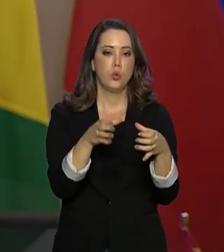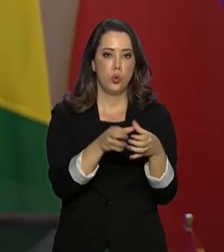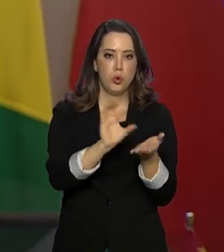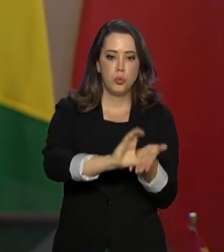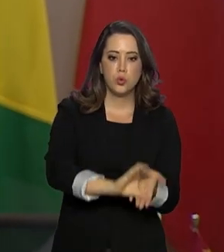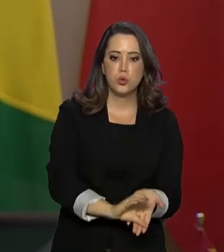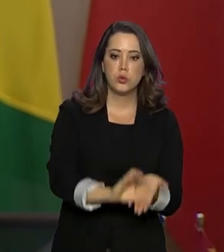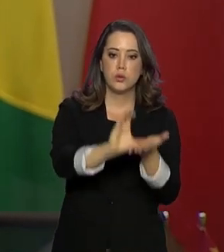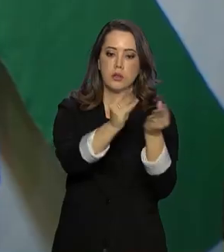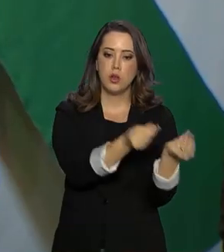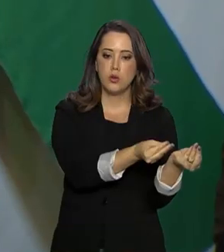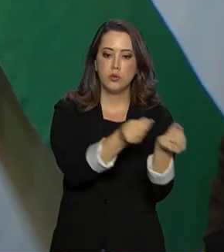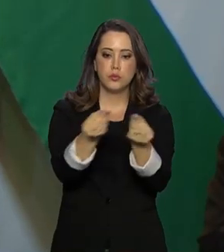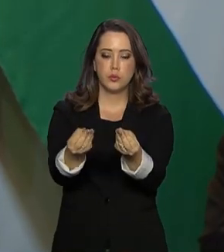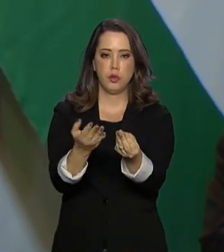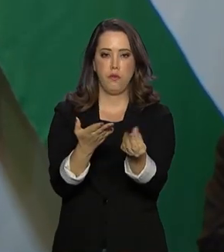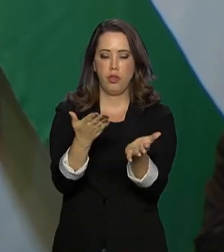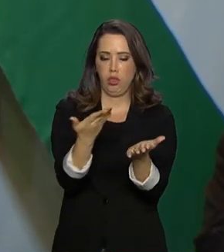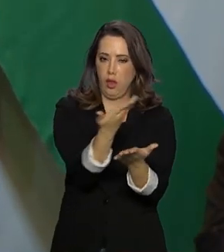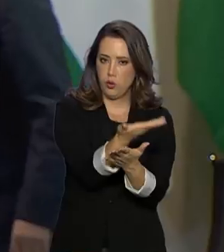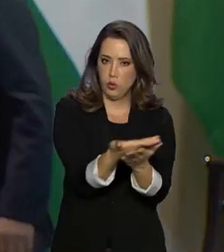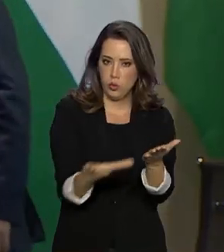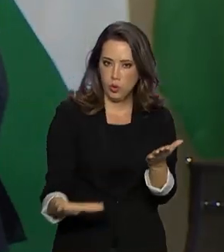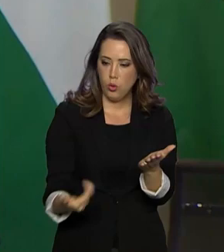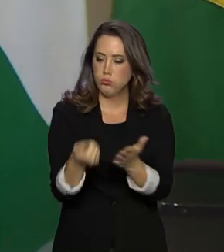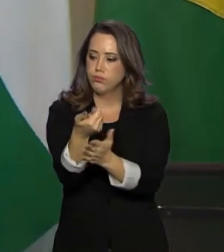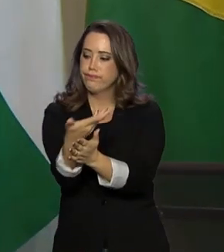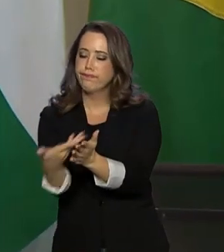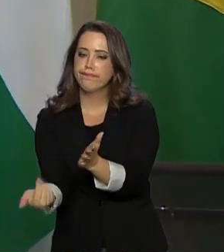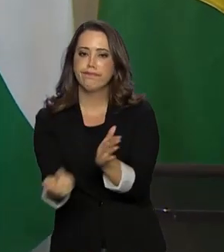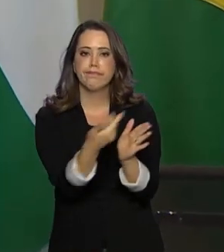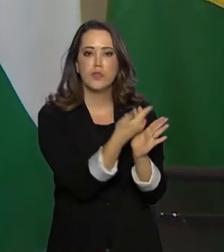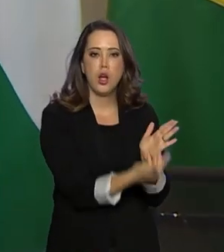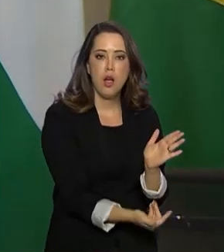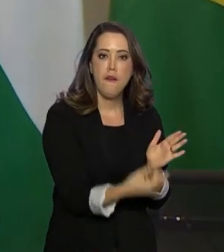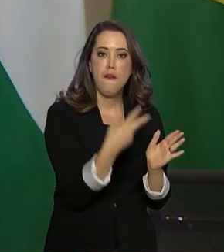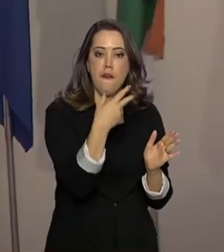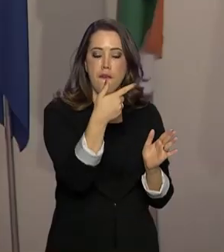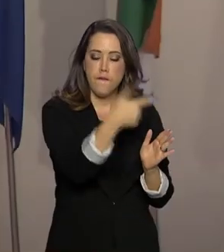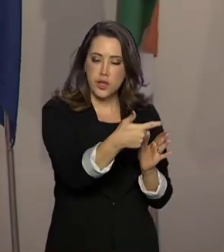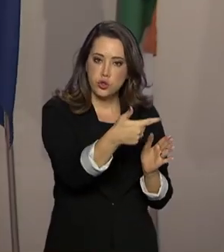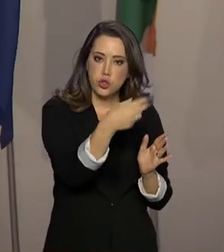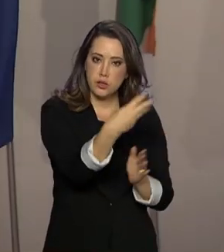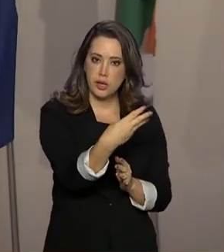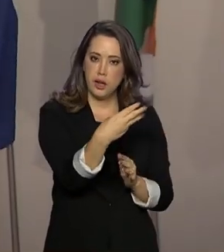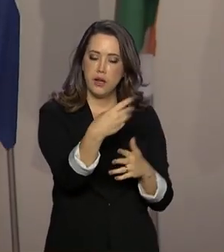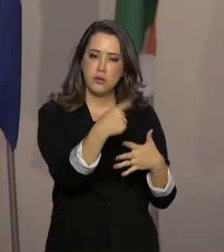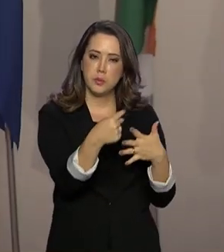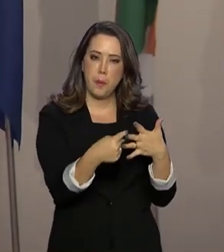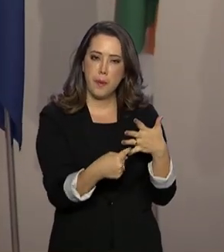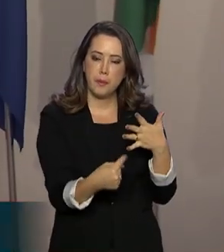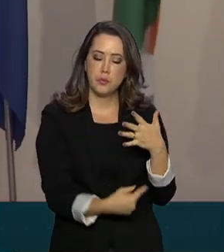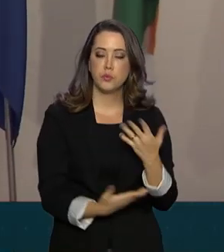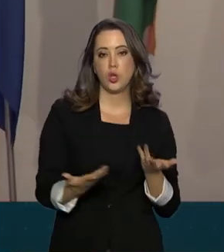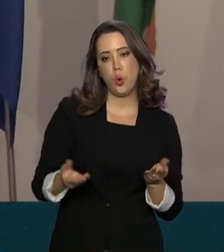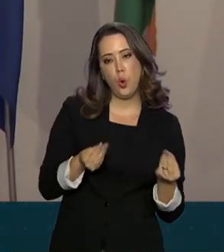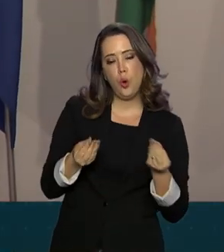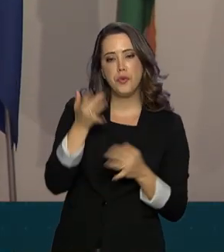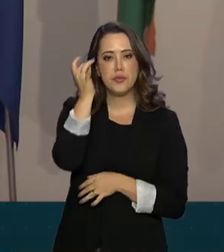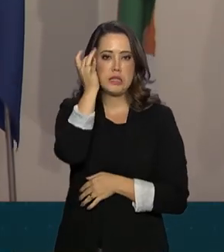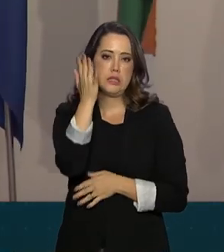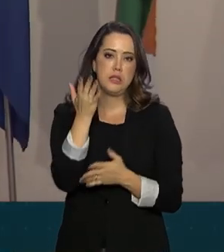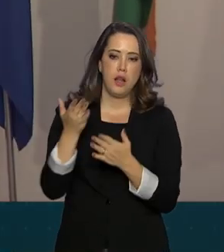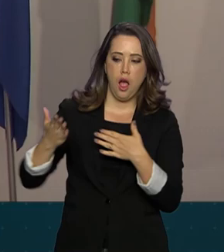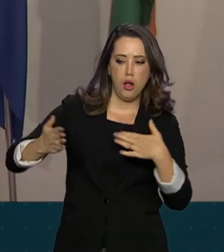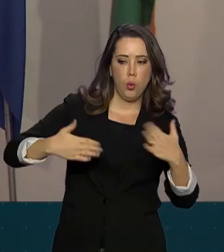entregaram aos chefes de Estado e de governo uma lista com 23 recomendações. São indicações para facilitar o comércio